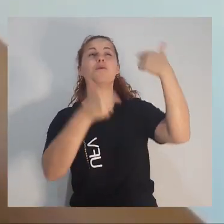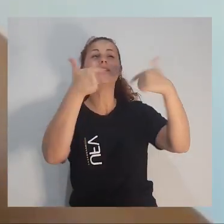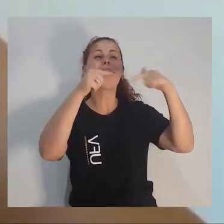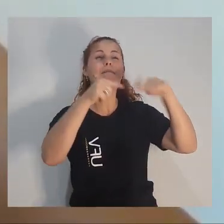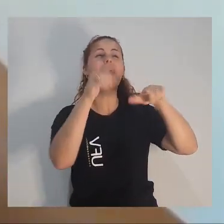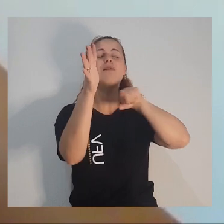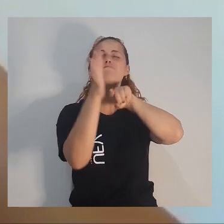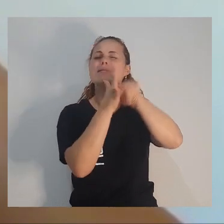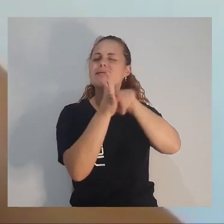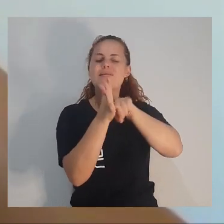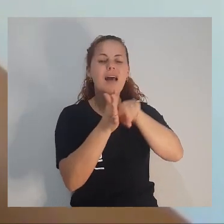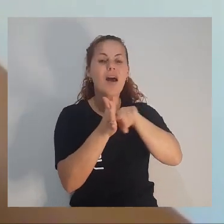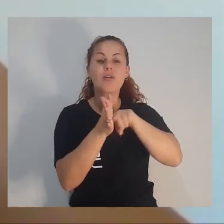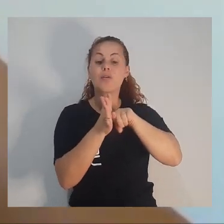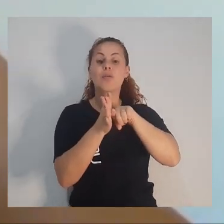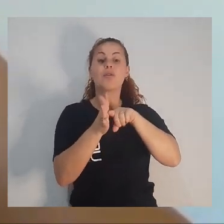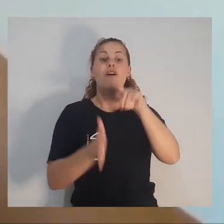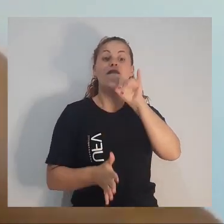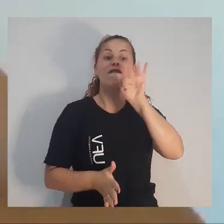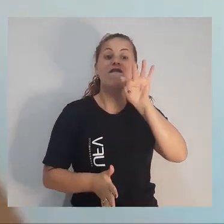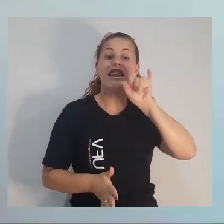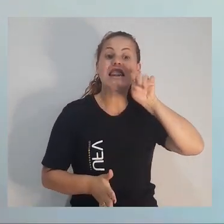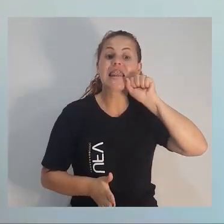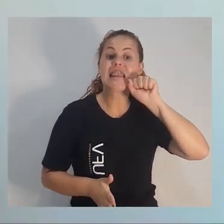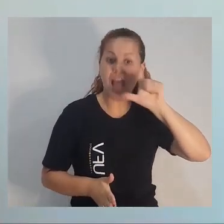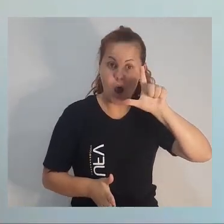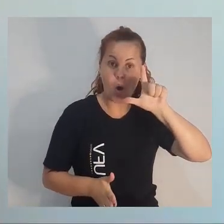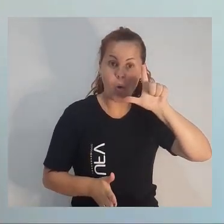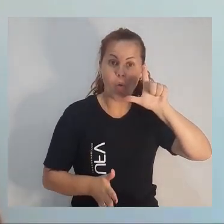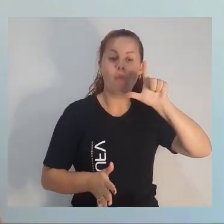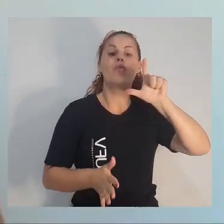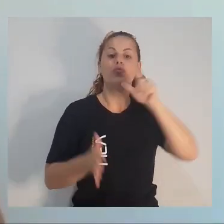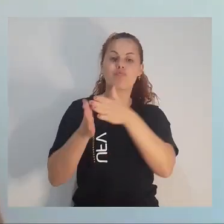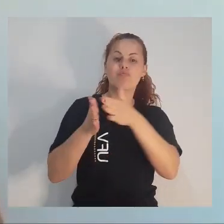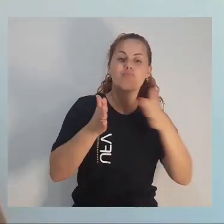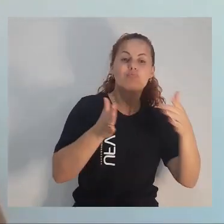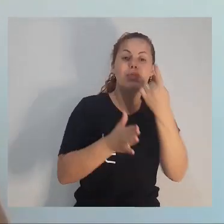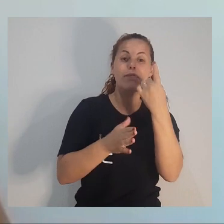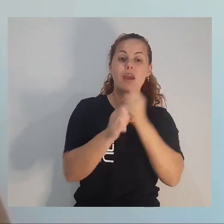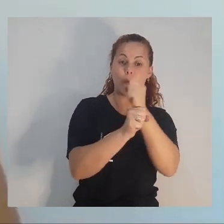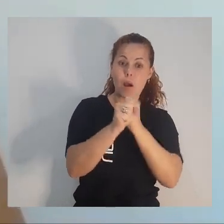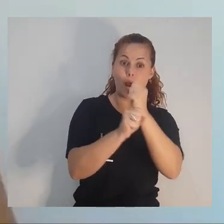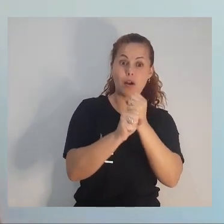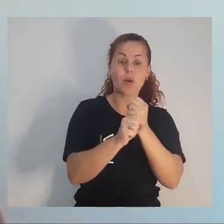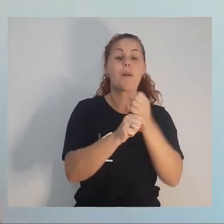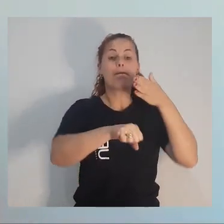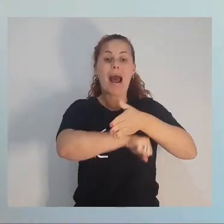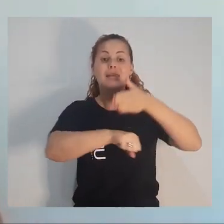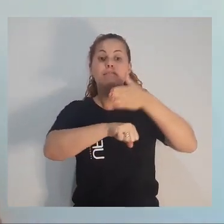pesquisadora. E logo no final do primeiro ano de curso, eu participei de dois eventos. Um voltado para a carreira,